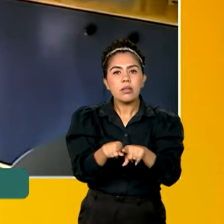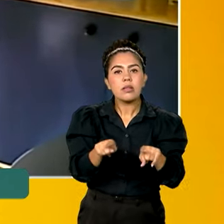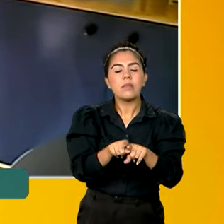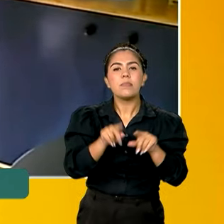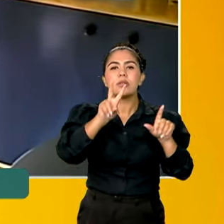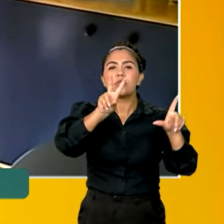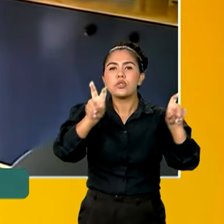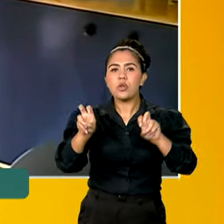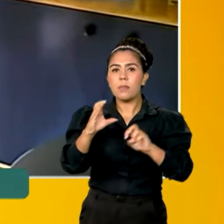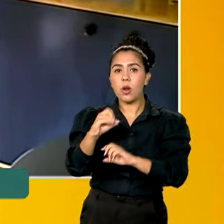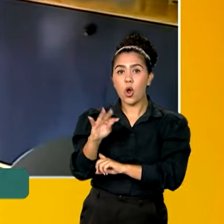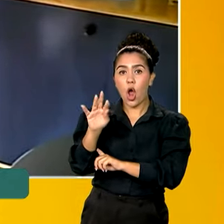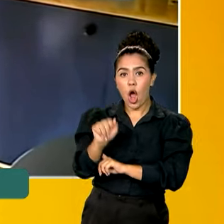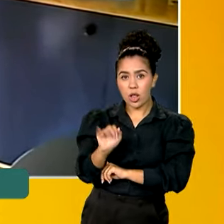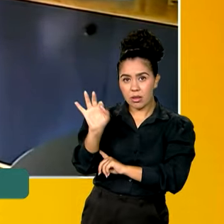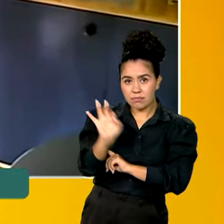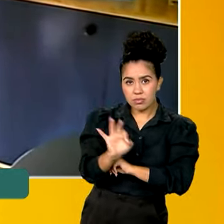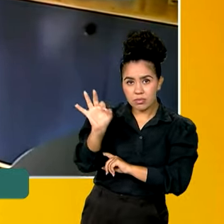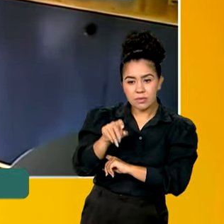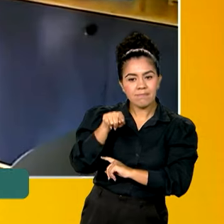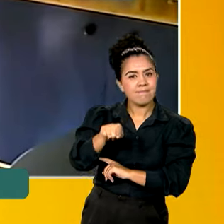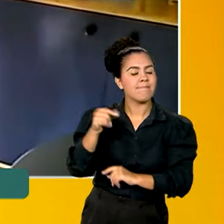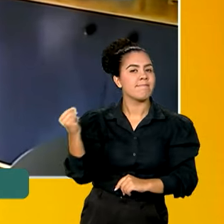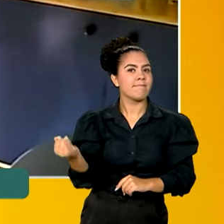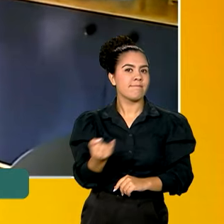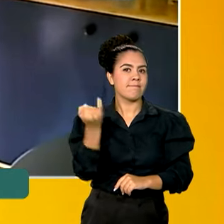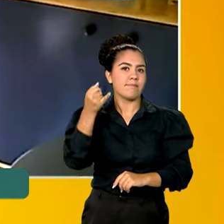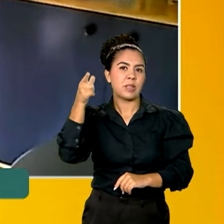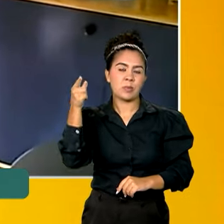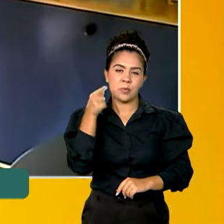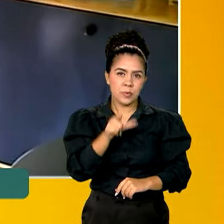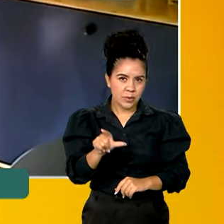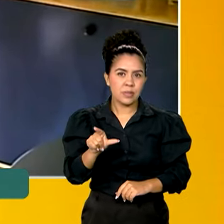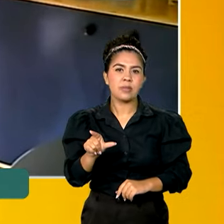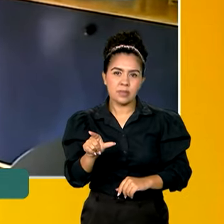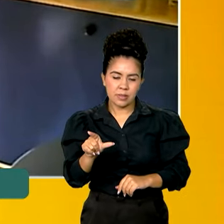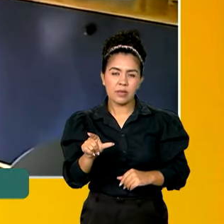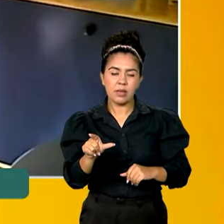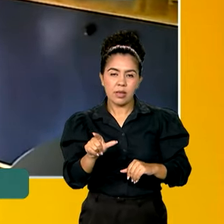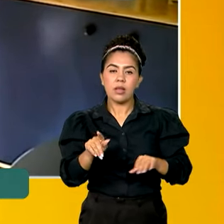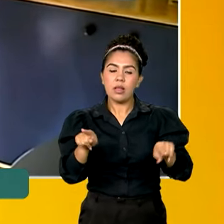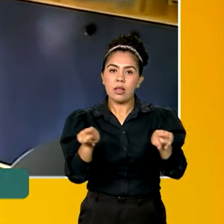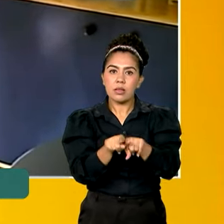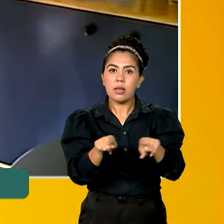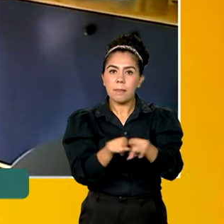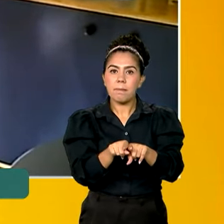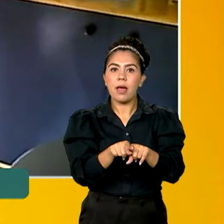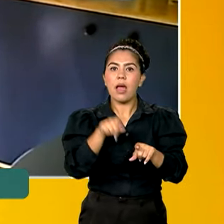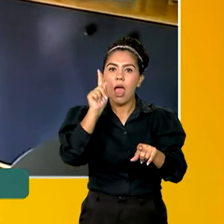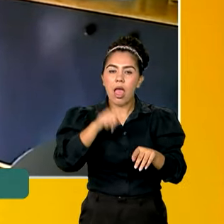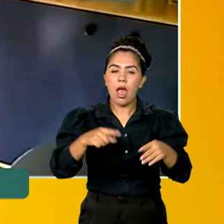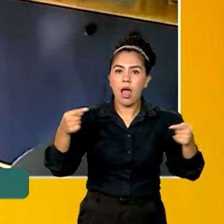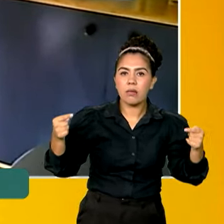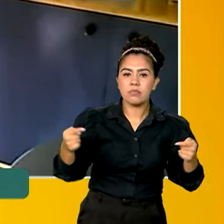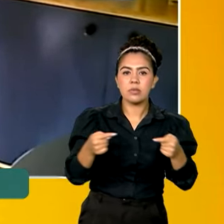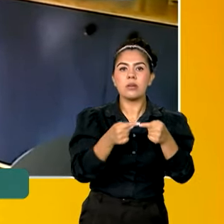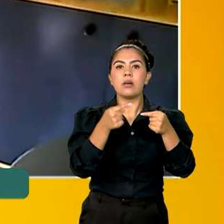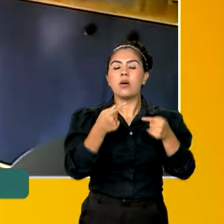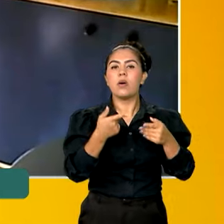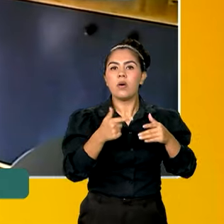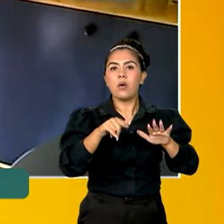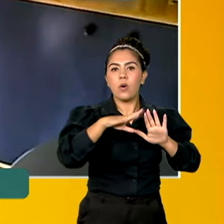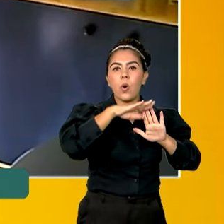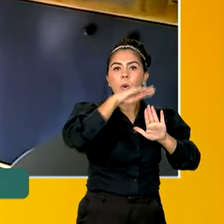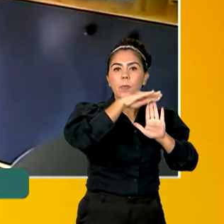cotas é mais uma inovação muito importante para esse momento do programa, inclusive uma coerência do programa